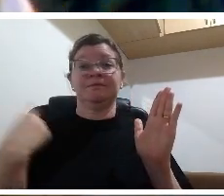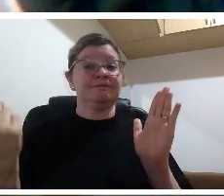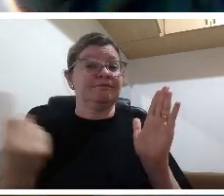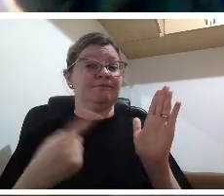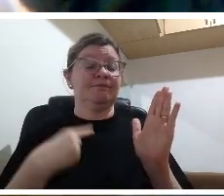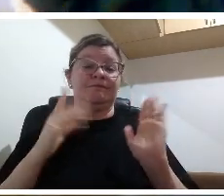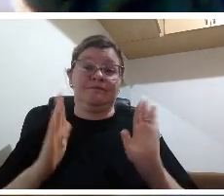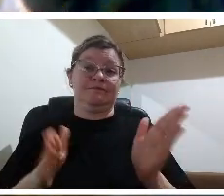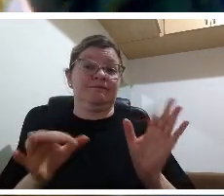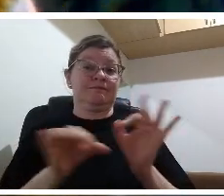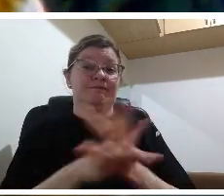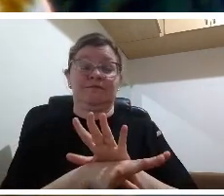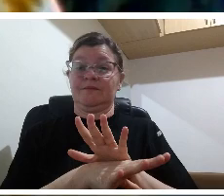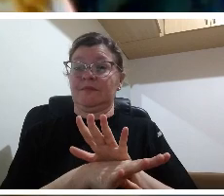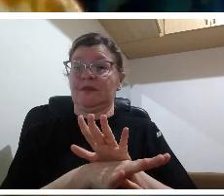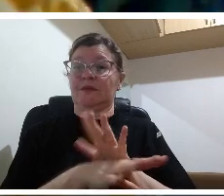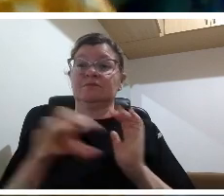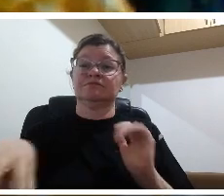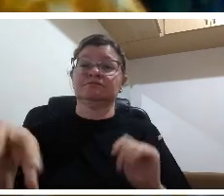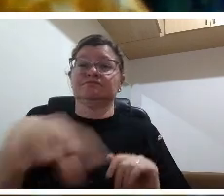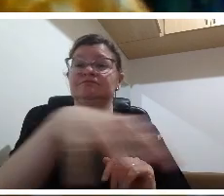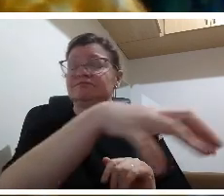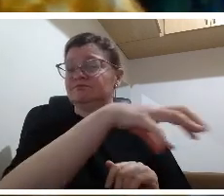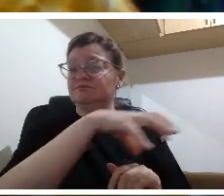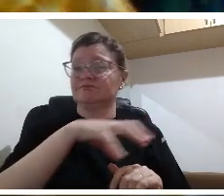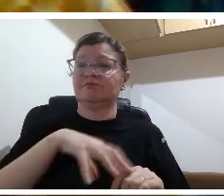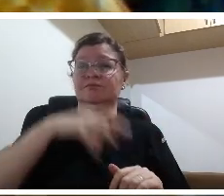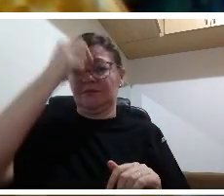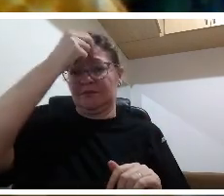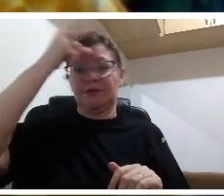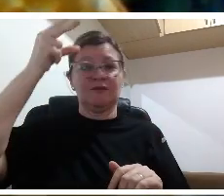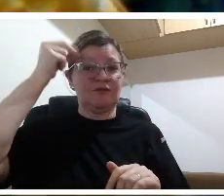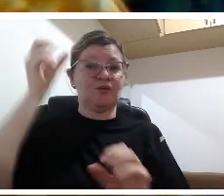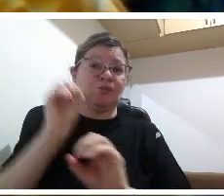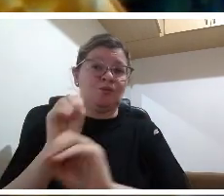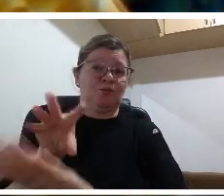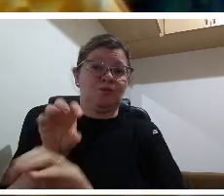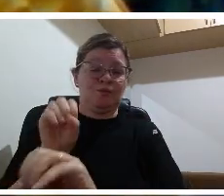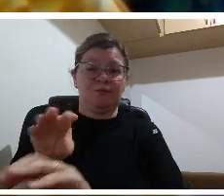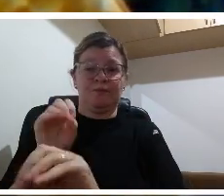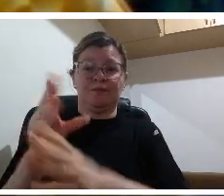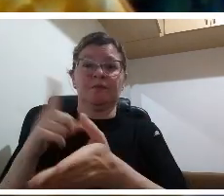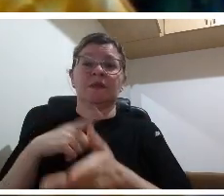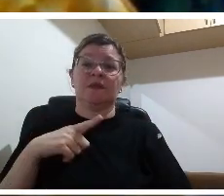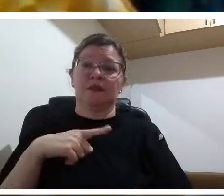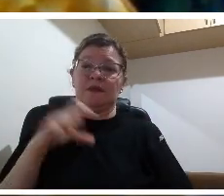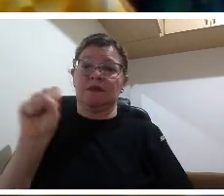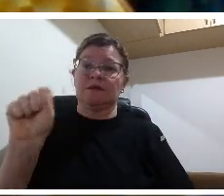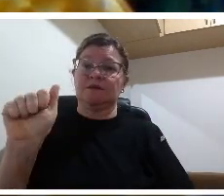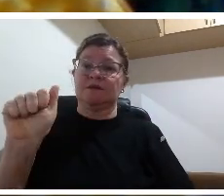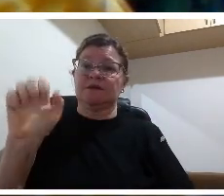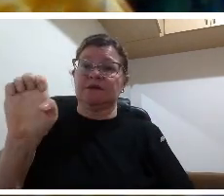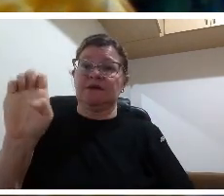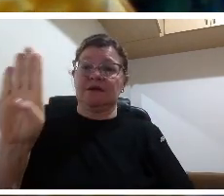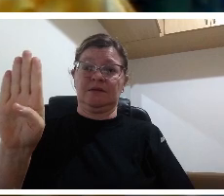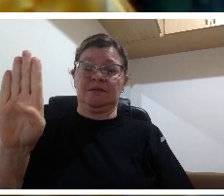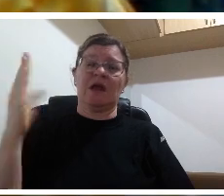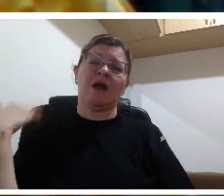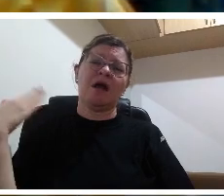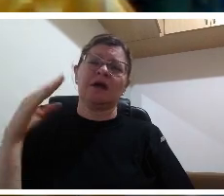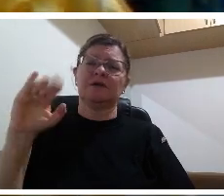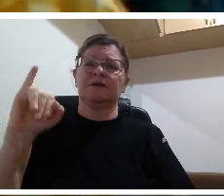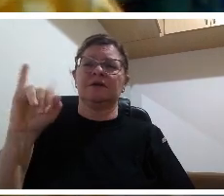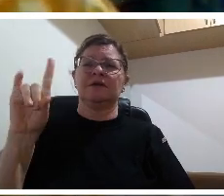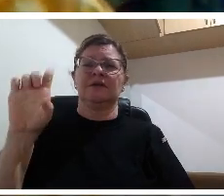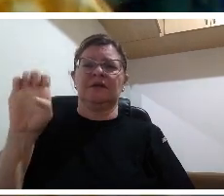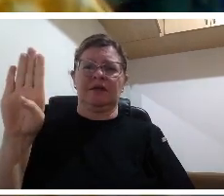avaliação da educação brasileira e começa nessa projeção de buscar verificar como